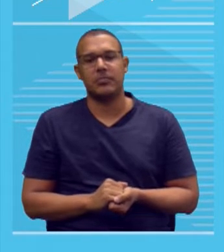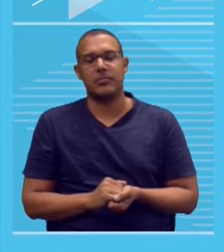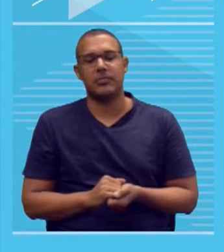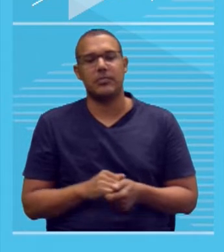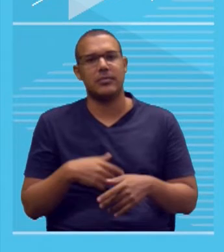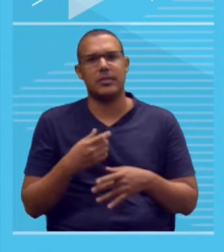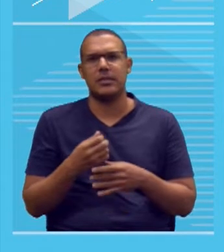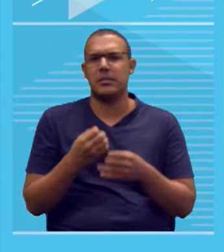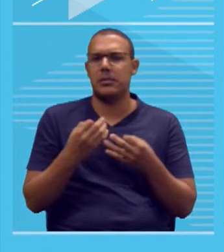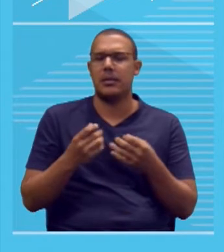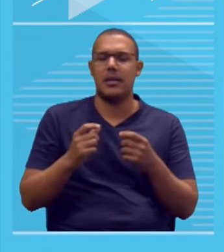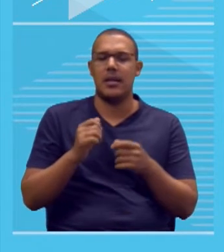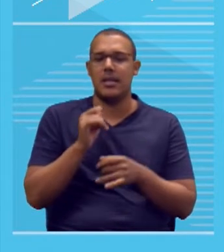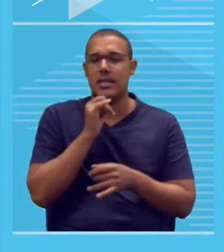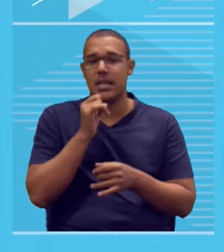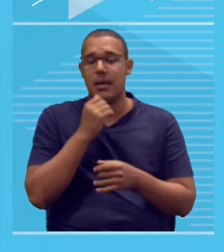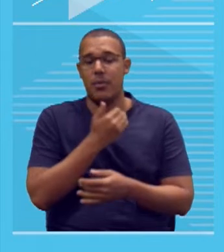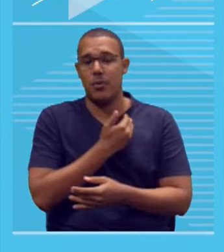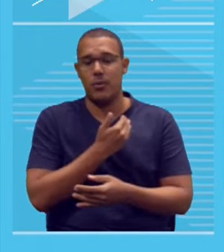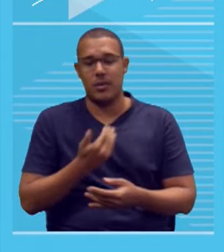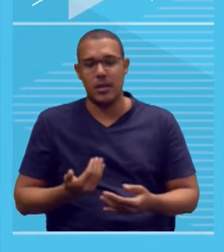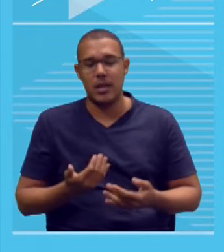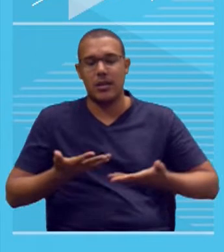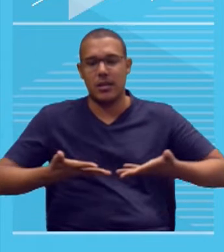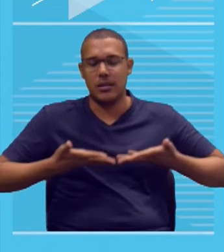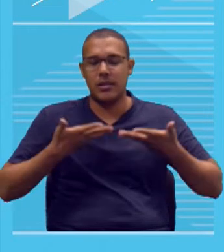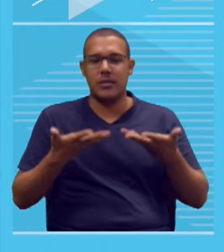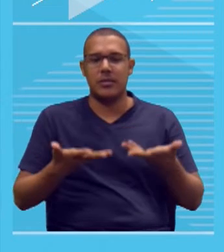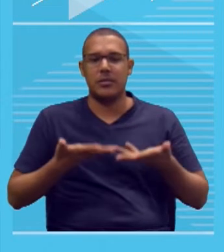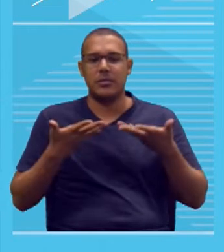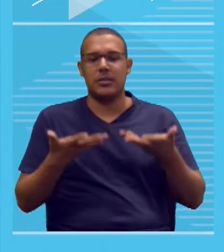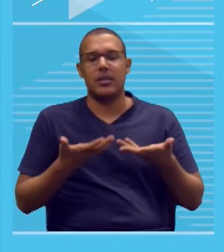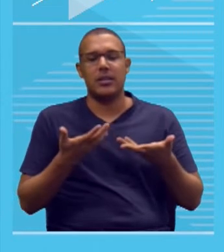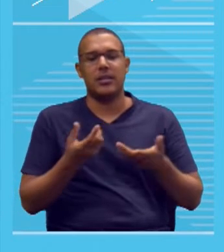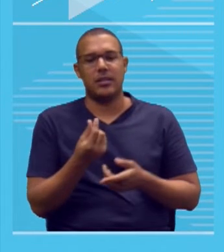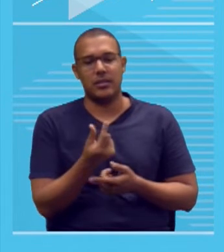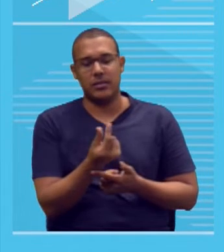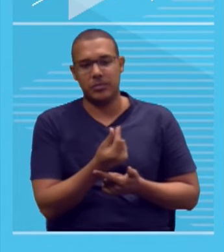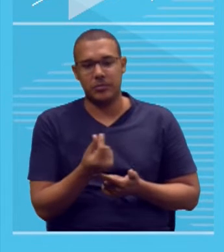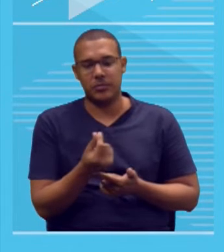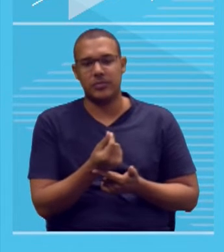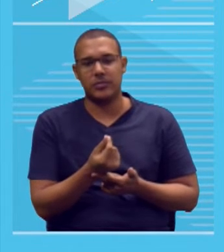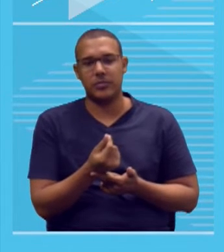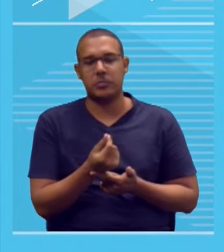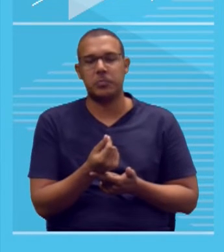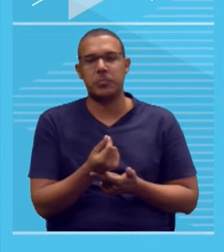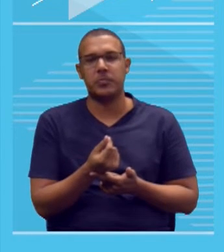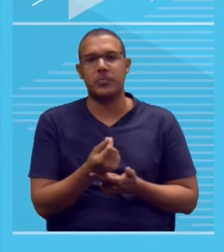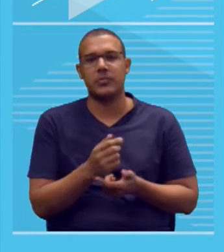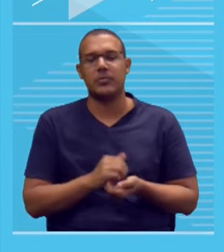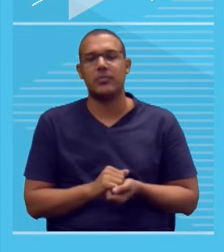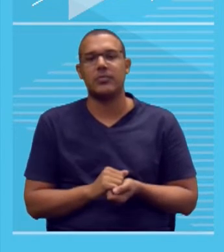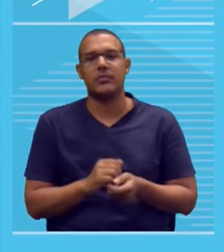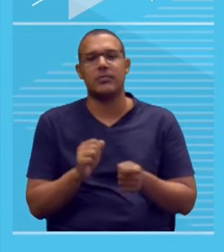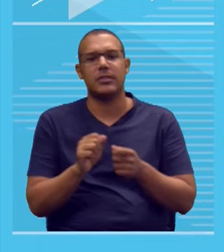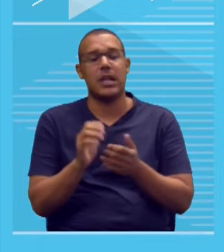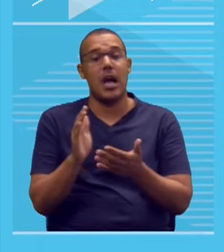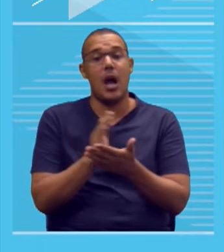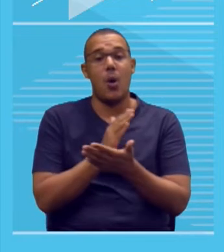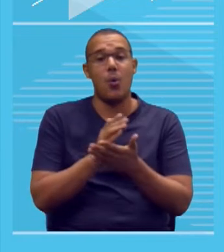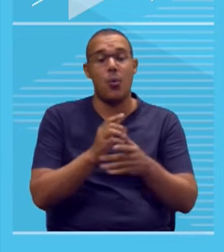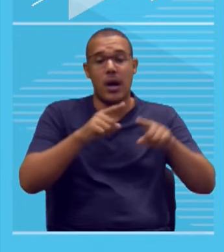que o governo, por meio de incentivos financeiros, promova salas de cinema